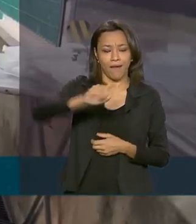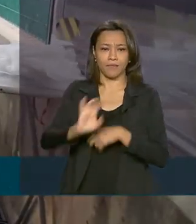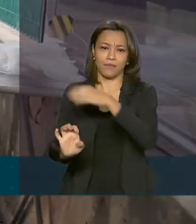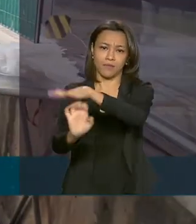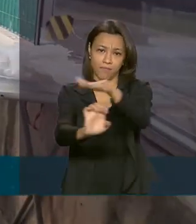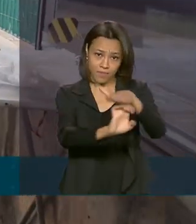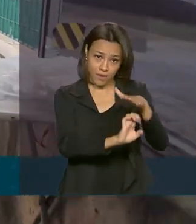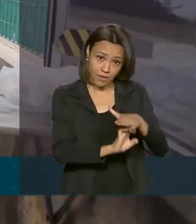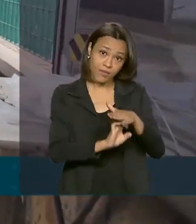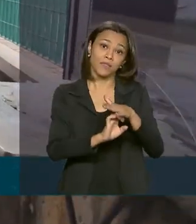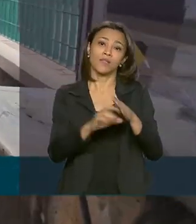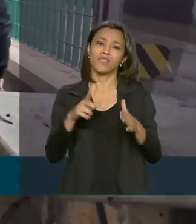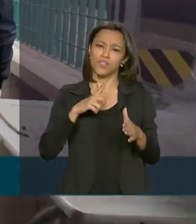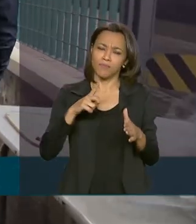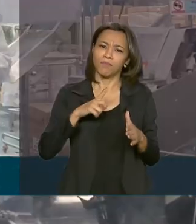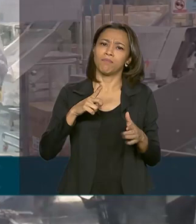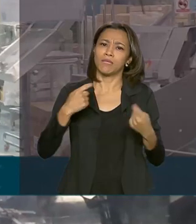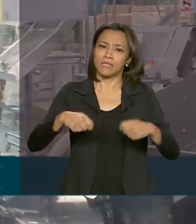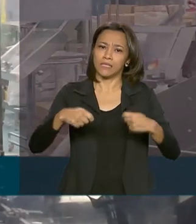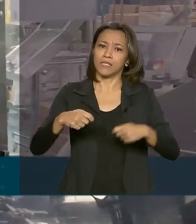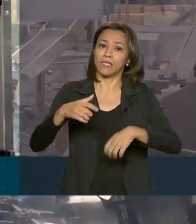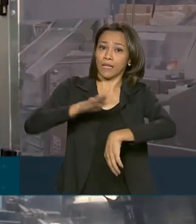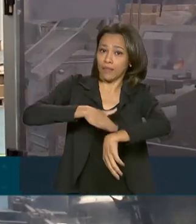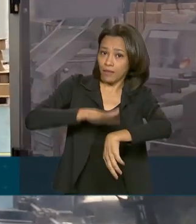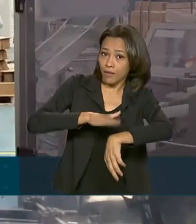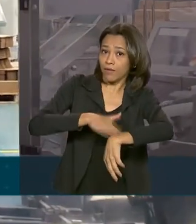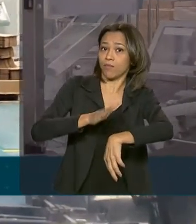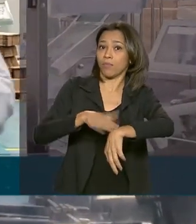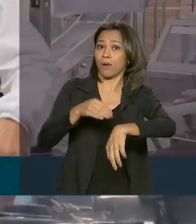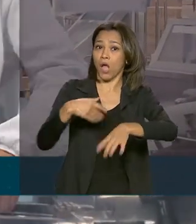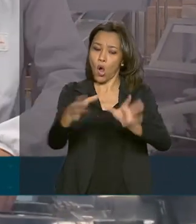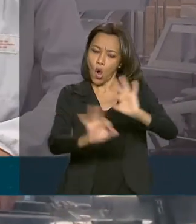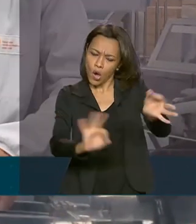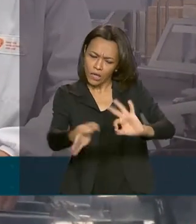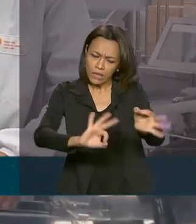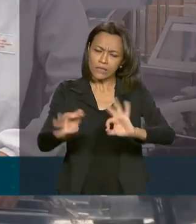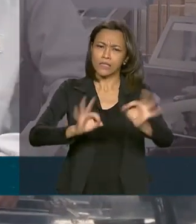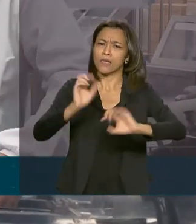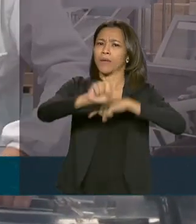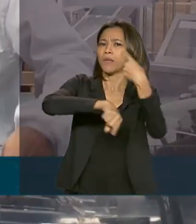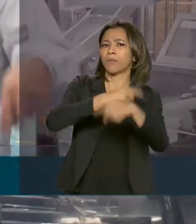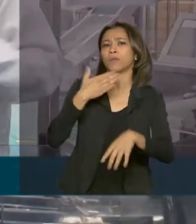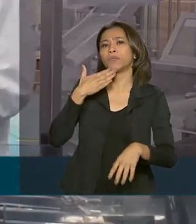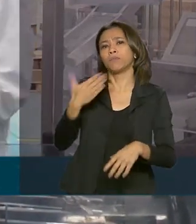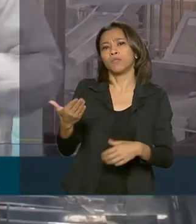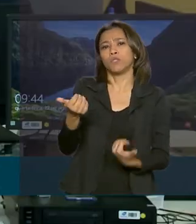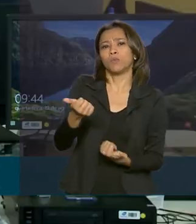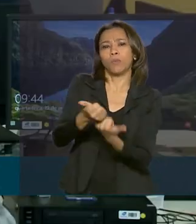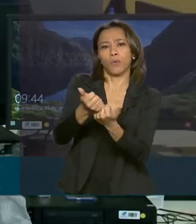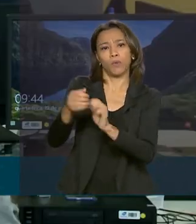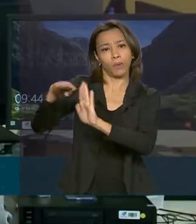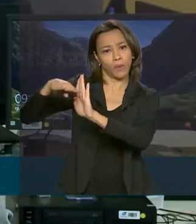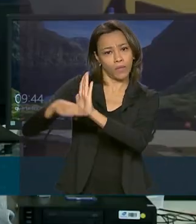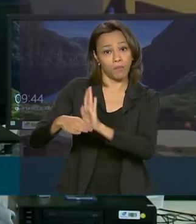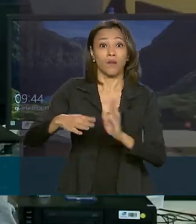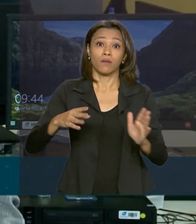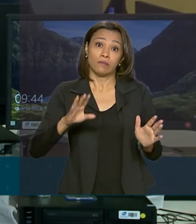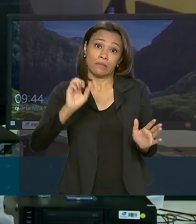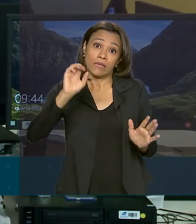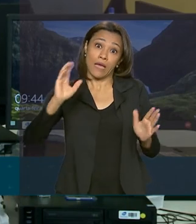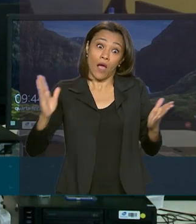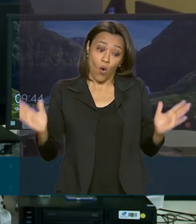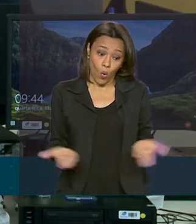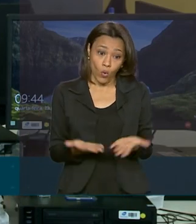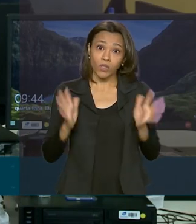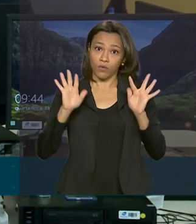operações de crédito no âmbito do programa, já que a demanda ainda é grande. O prazo anterior se encerrava justamente hoje, mas